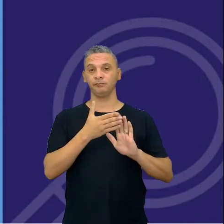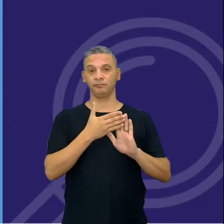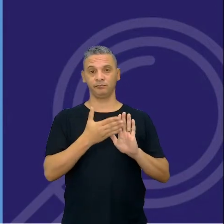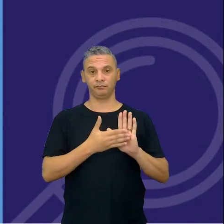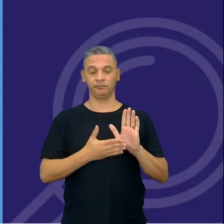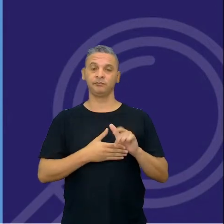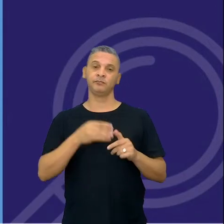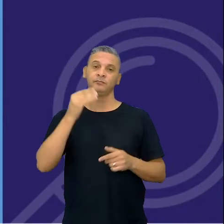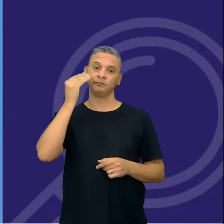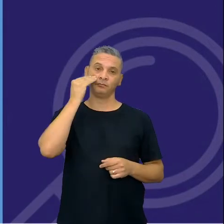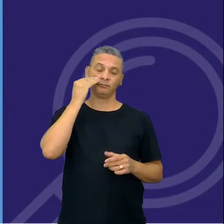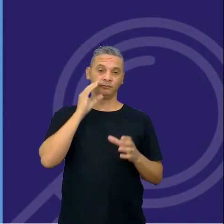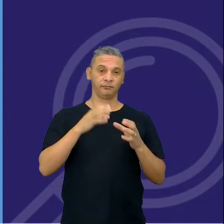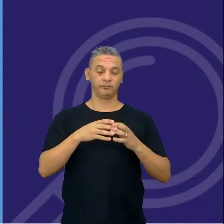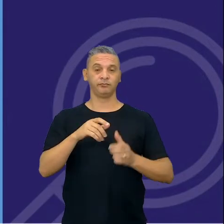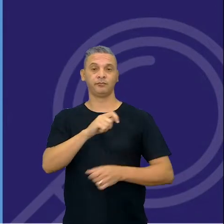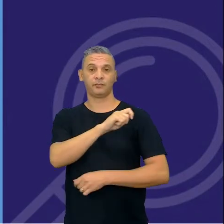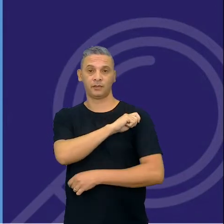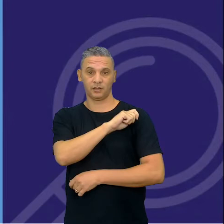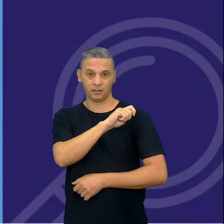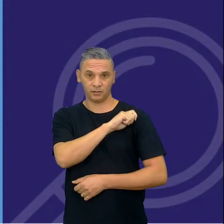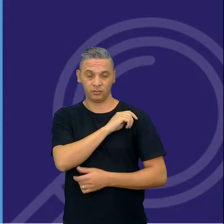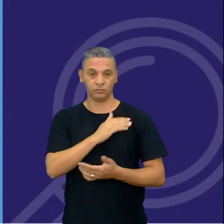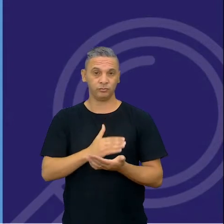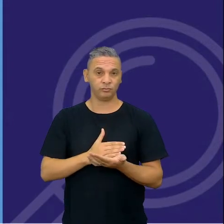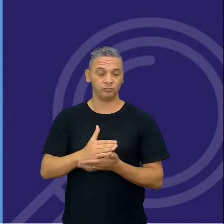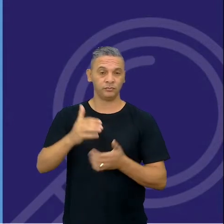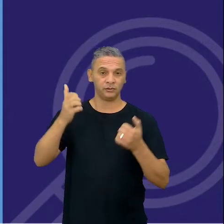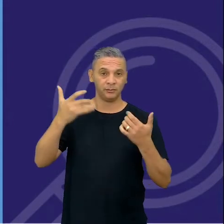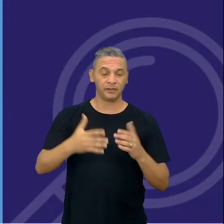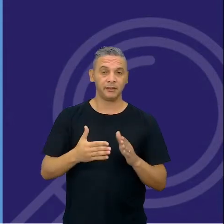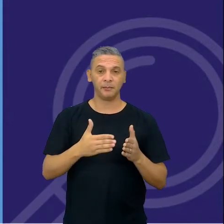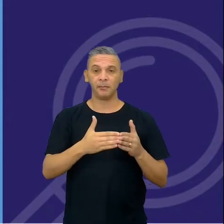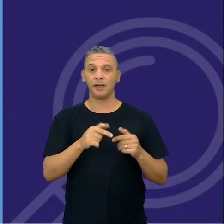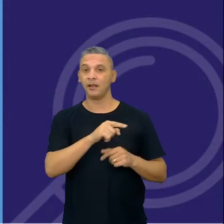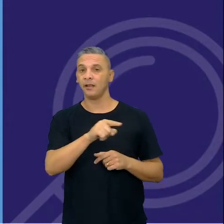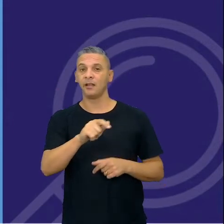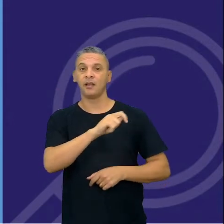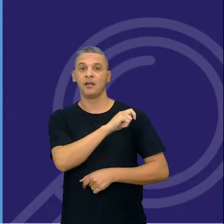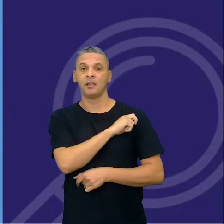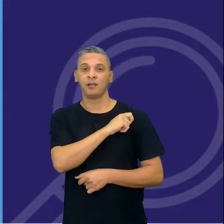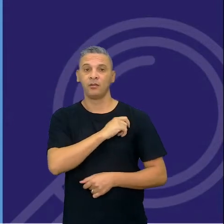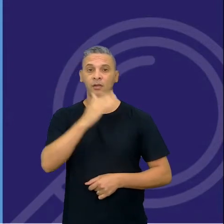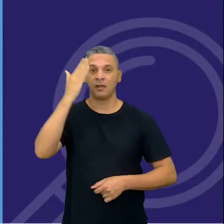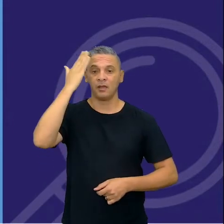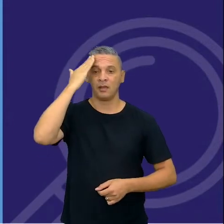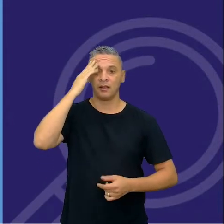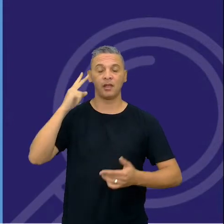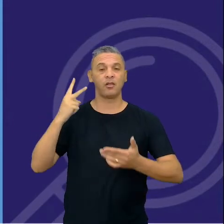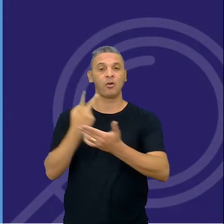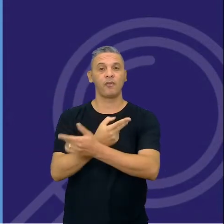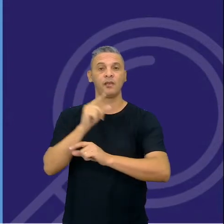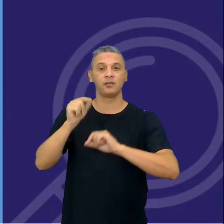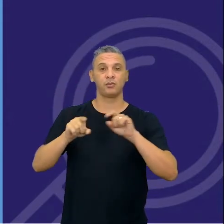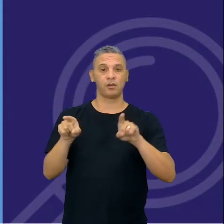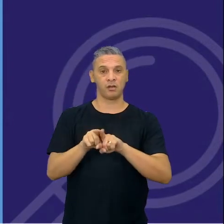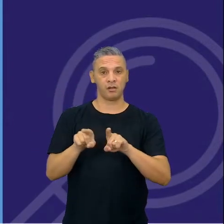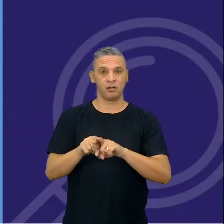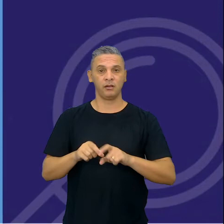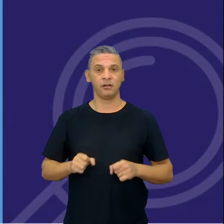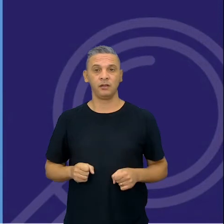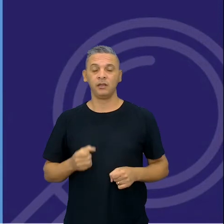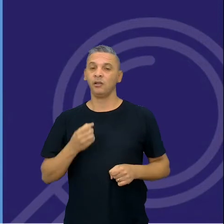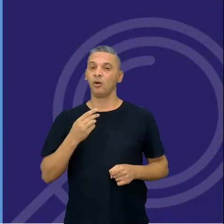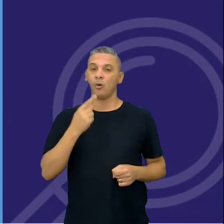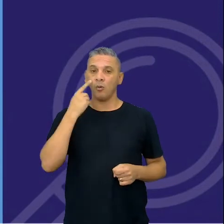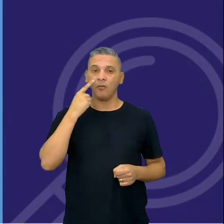experimento para o meu estudante de início e só pedir para ele entender o que está acontecendo ali, ou fazer como eu estava